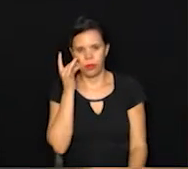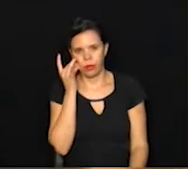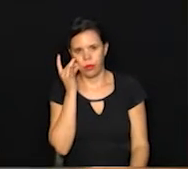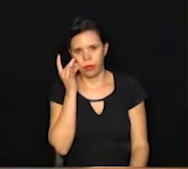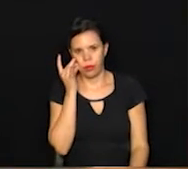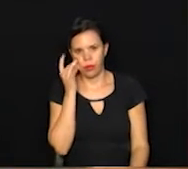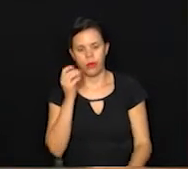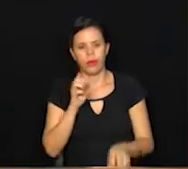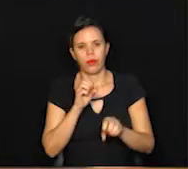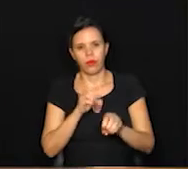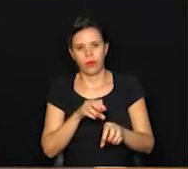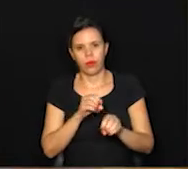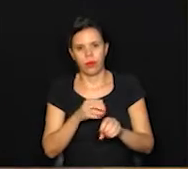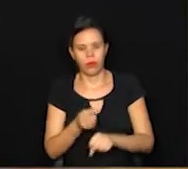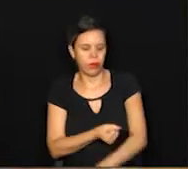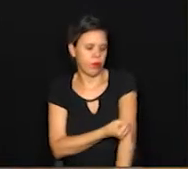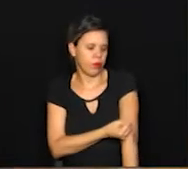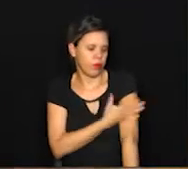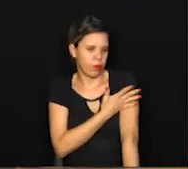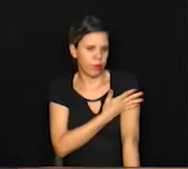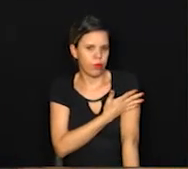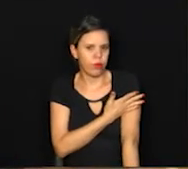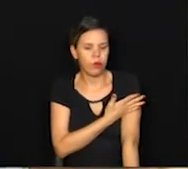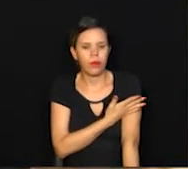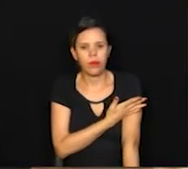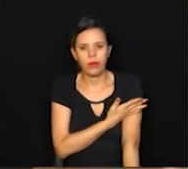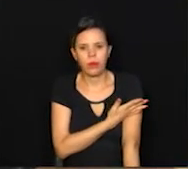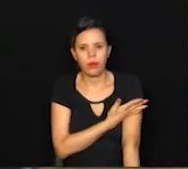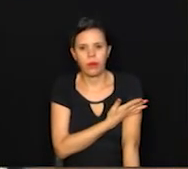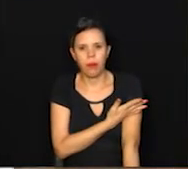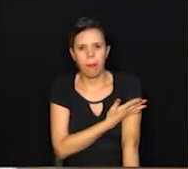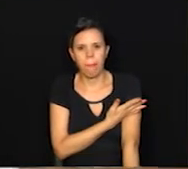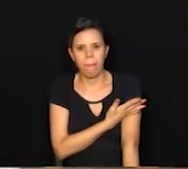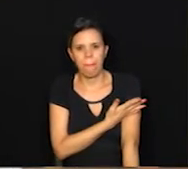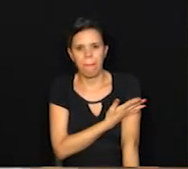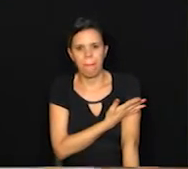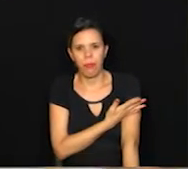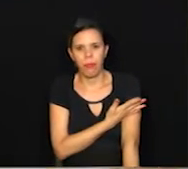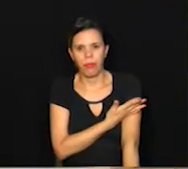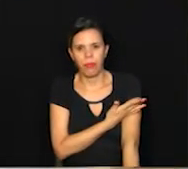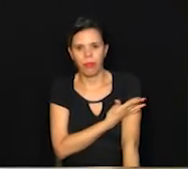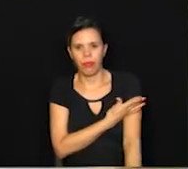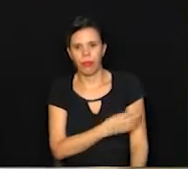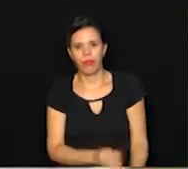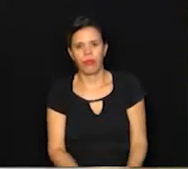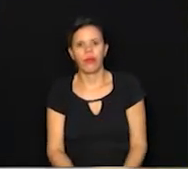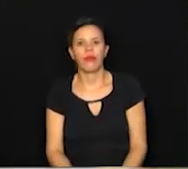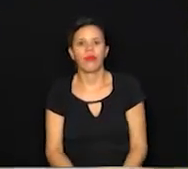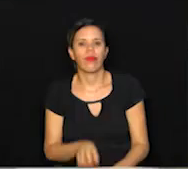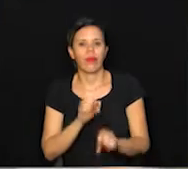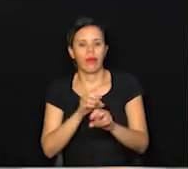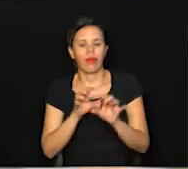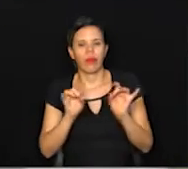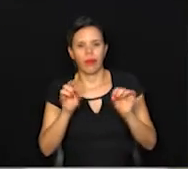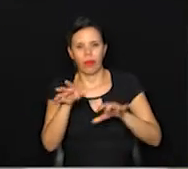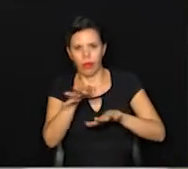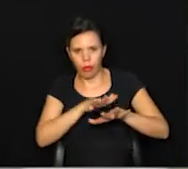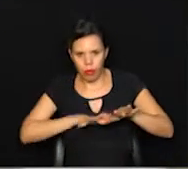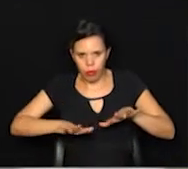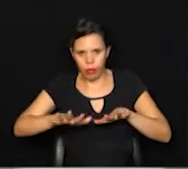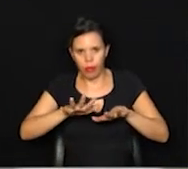do ensino fundamental, inclusive educação especial,